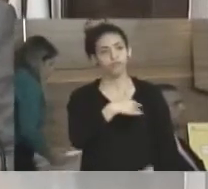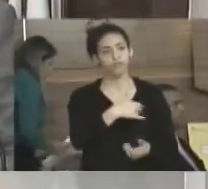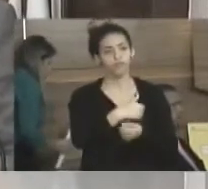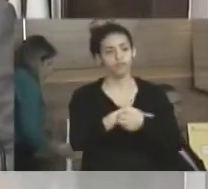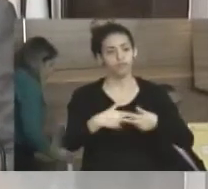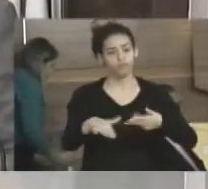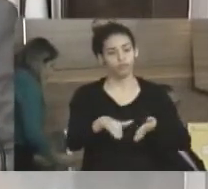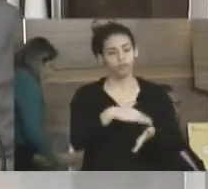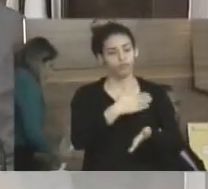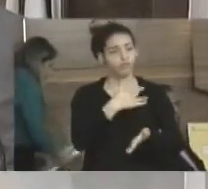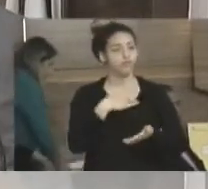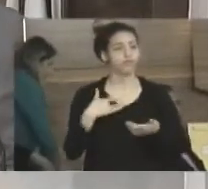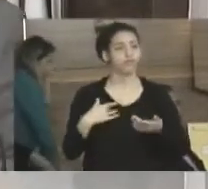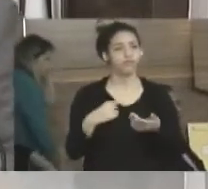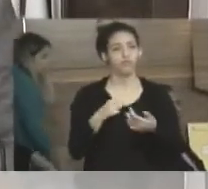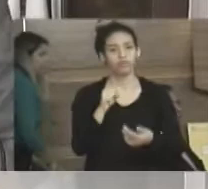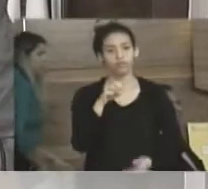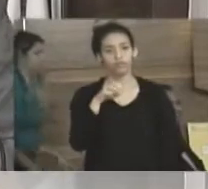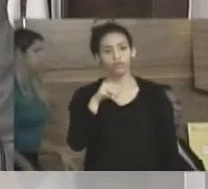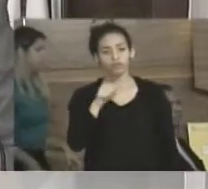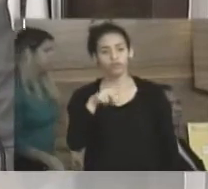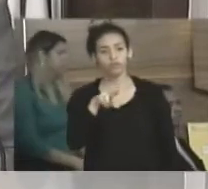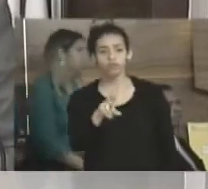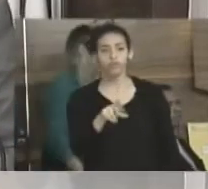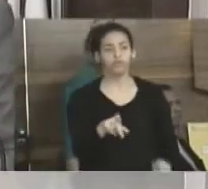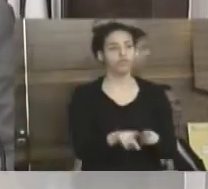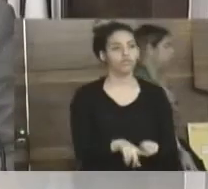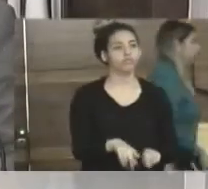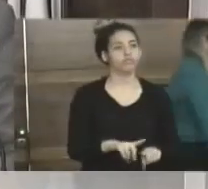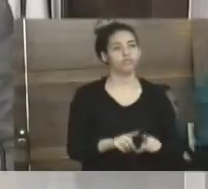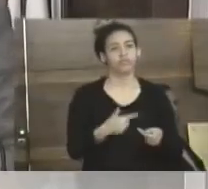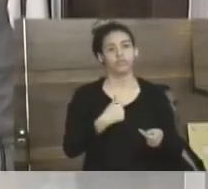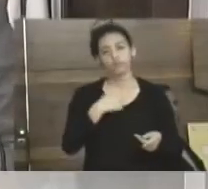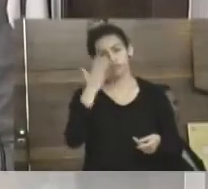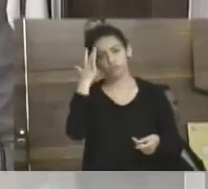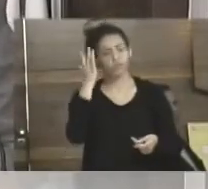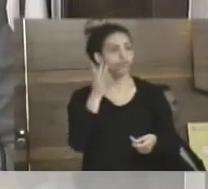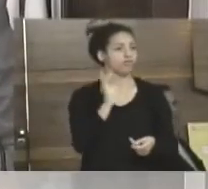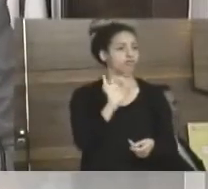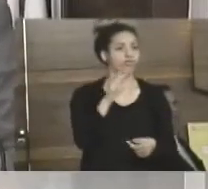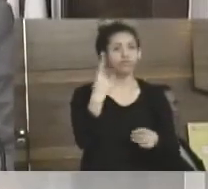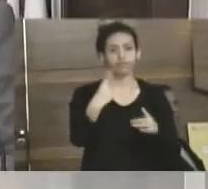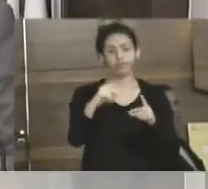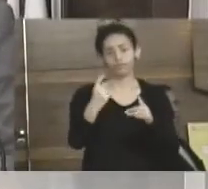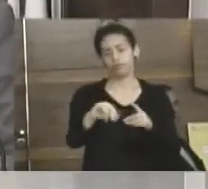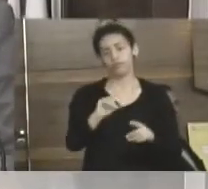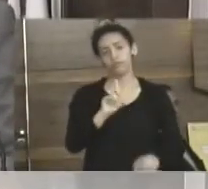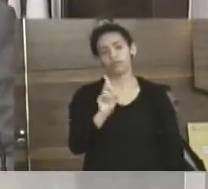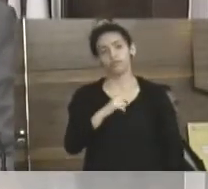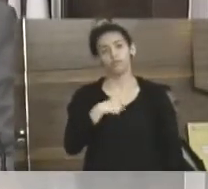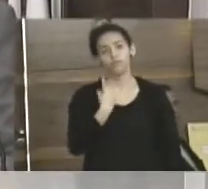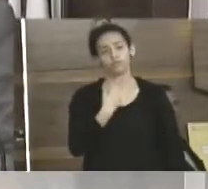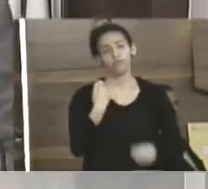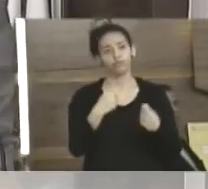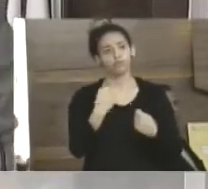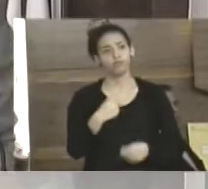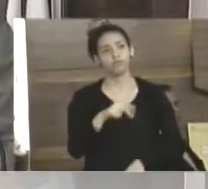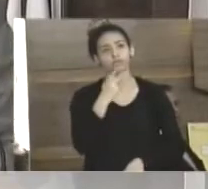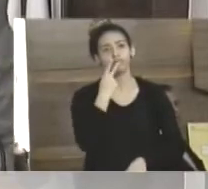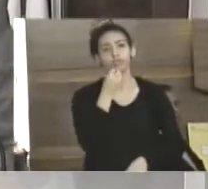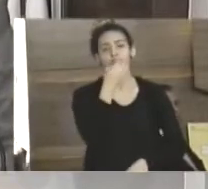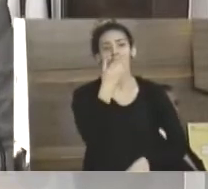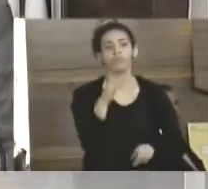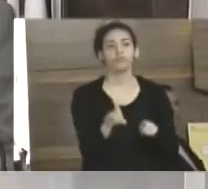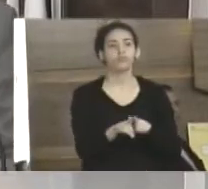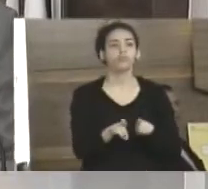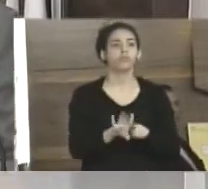nem se fala. No SAMU, nem se fala. Mas eu acho que não é só de bater que a gente tem que fazer, não. A gente tem que bater para fazer as coisas acontecerem,